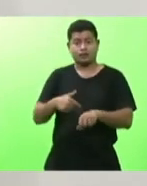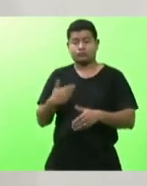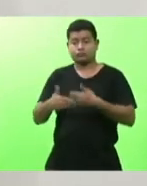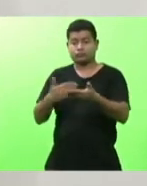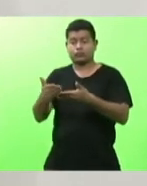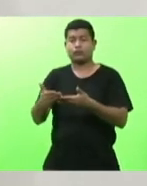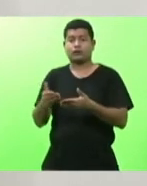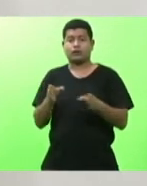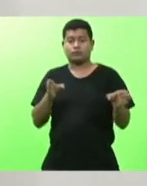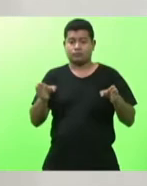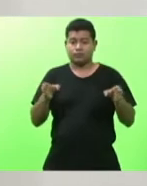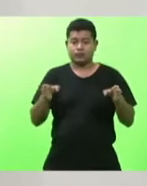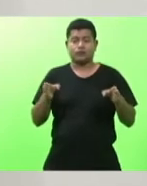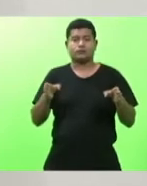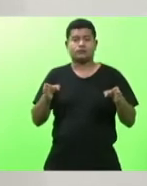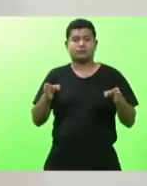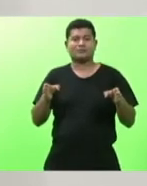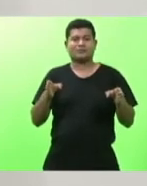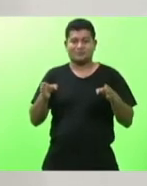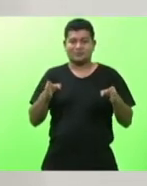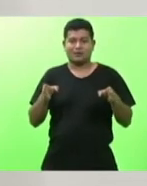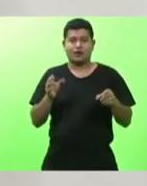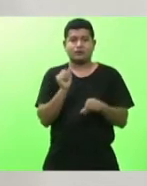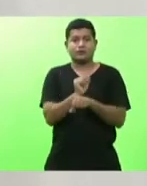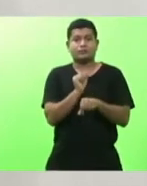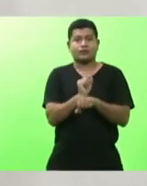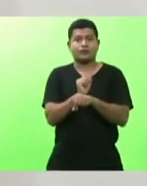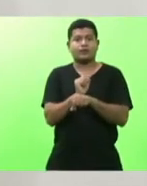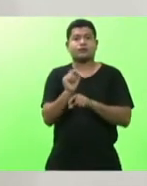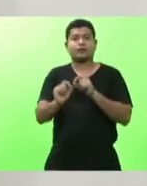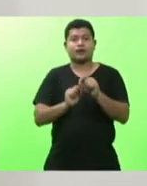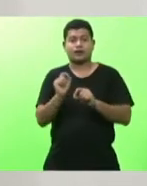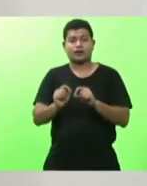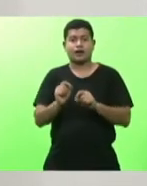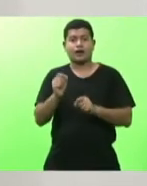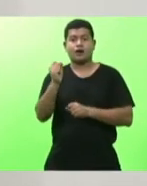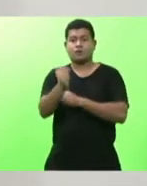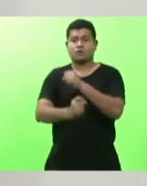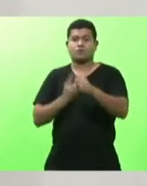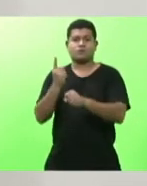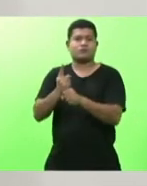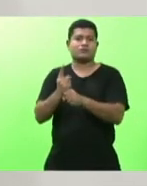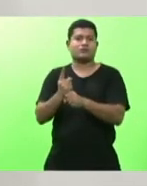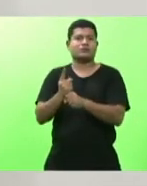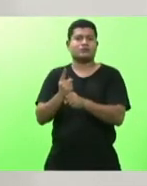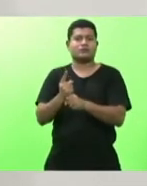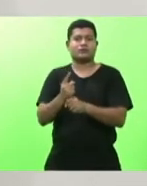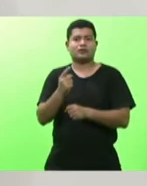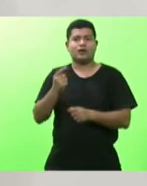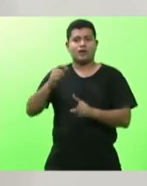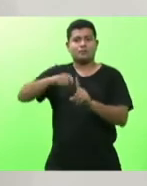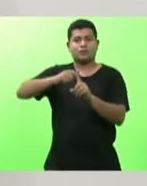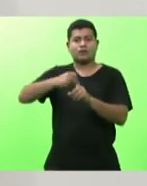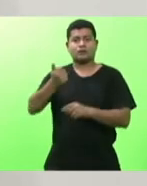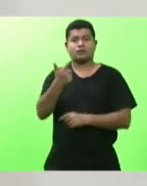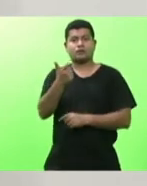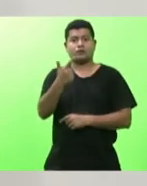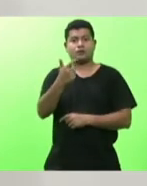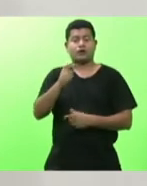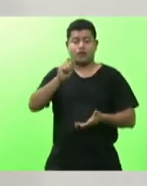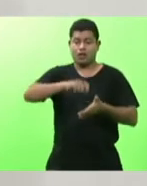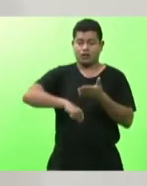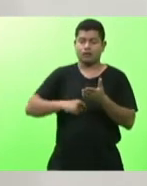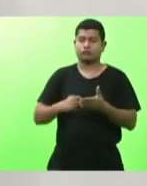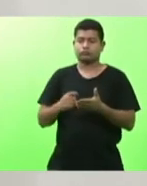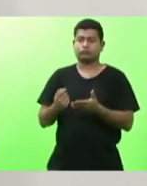qual é o prazo de carência de acordo com a medida provisória é um ano são 12 meses após a assinatura